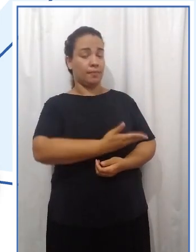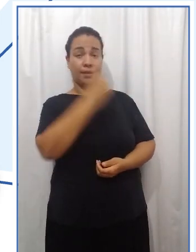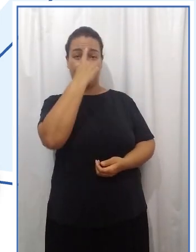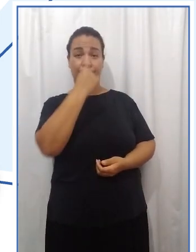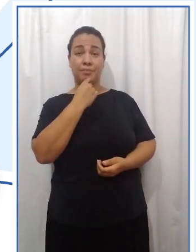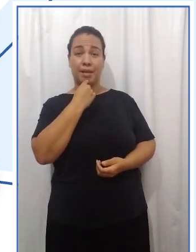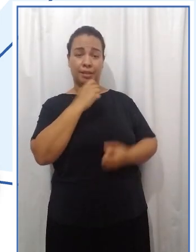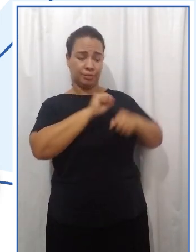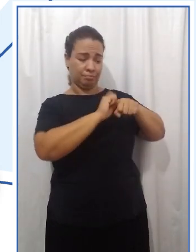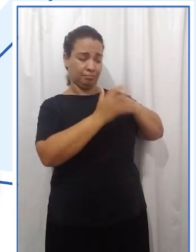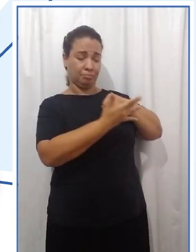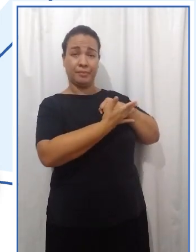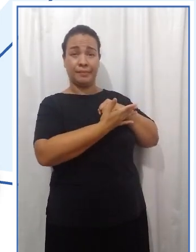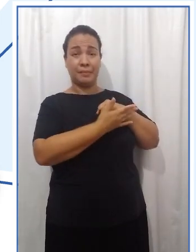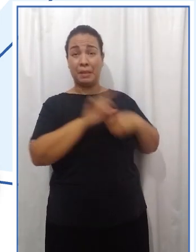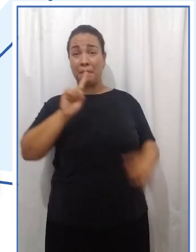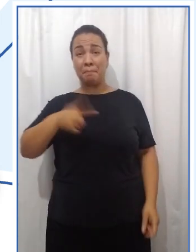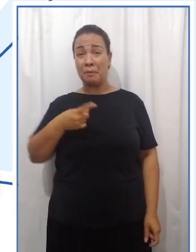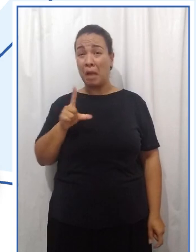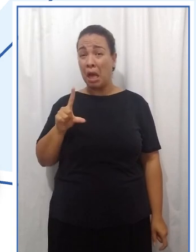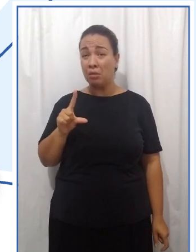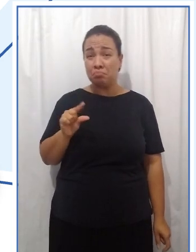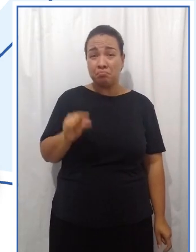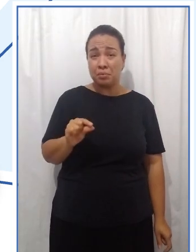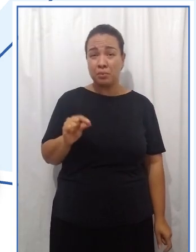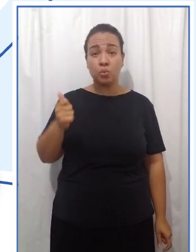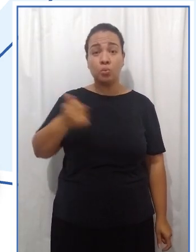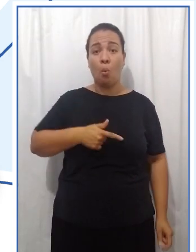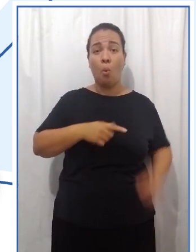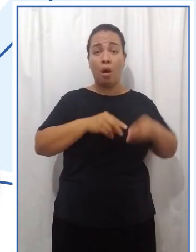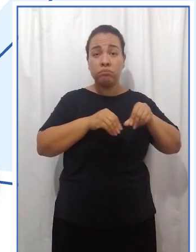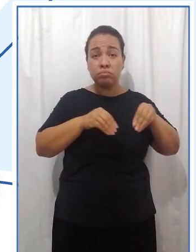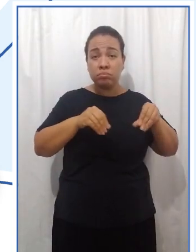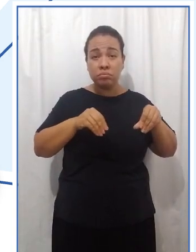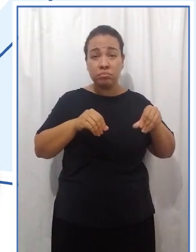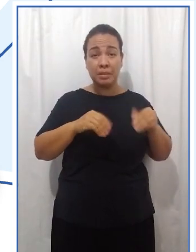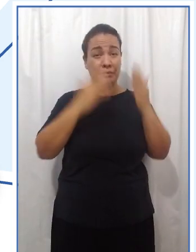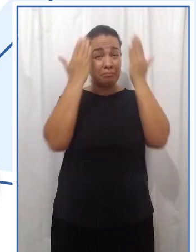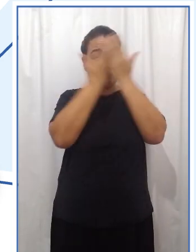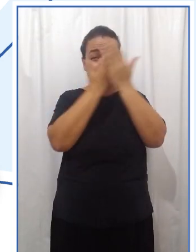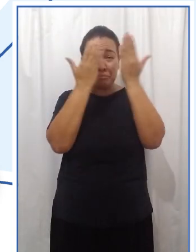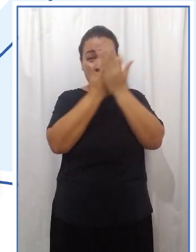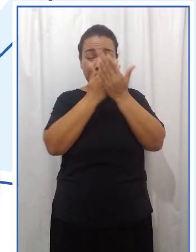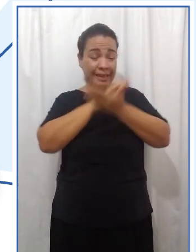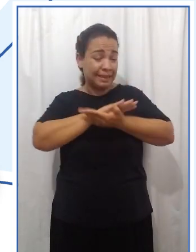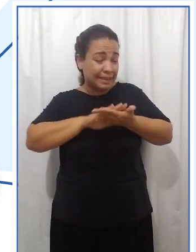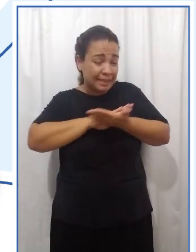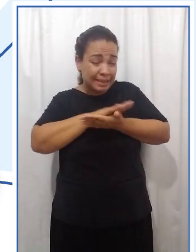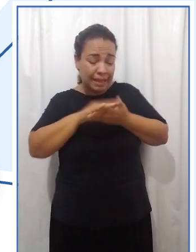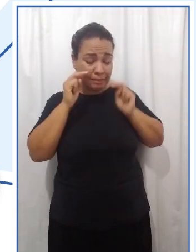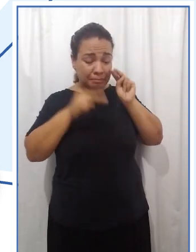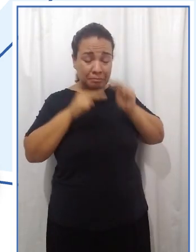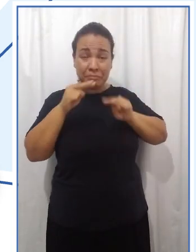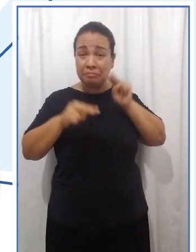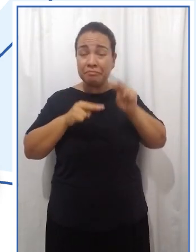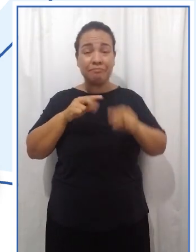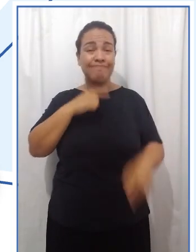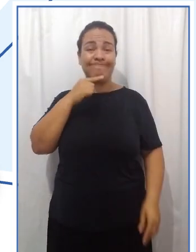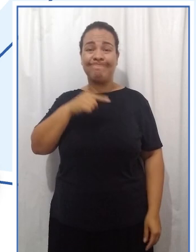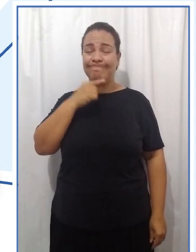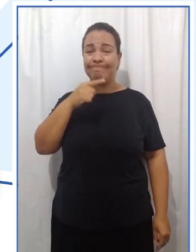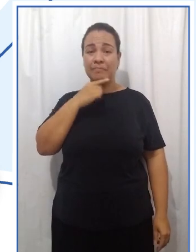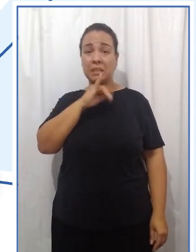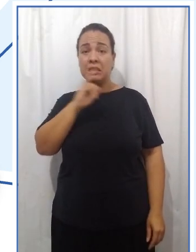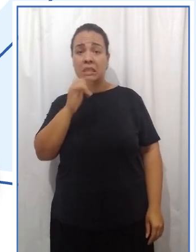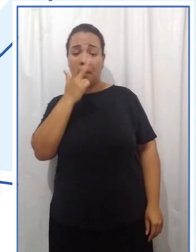foto do coronavírus, ele é mil vezes menor que o grãozinho de poeira. Eles são invisíveis, a gente não consegue enxergar. Então,